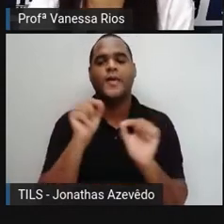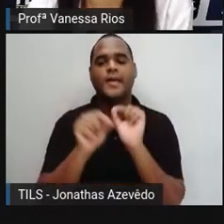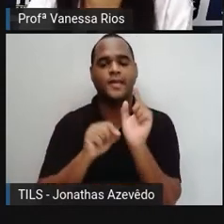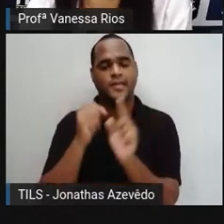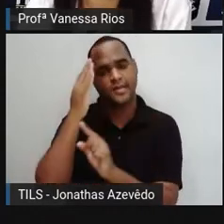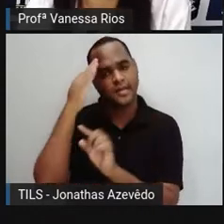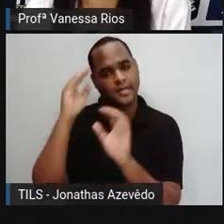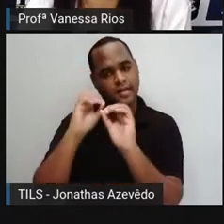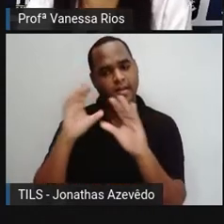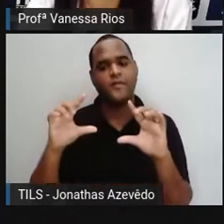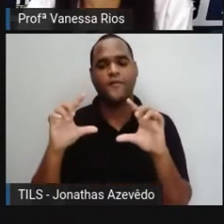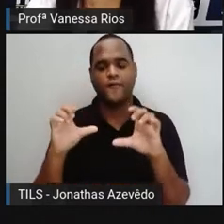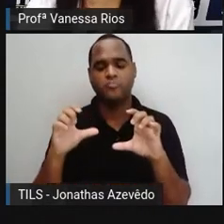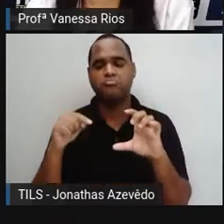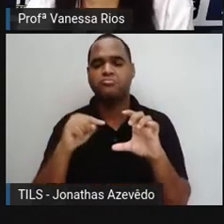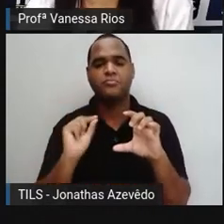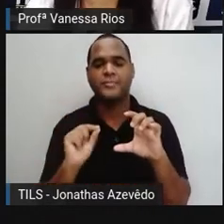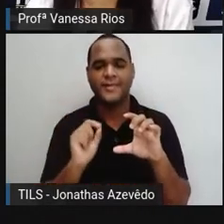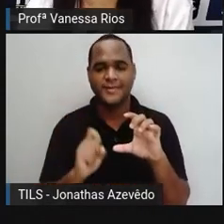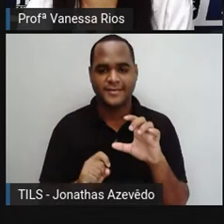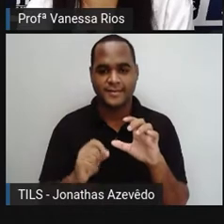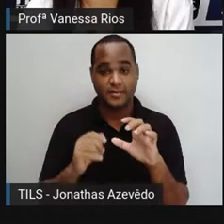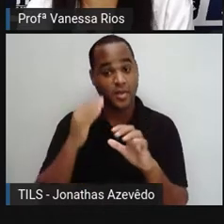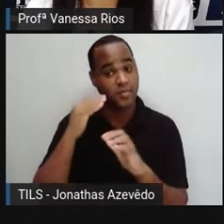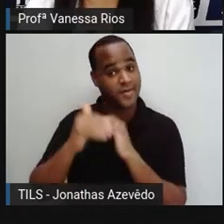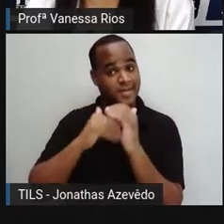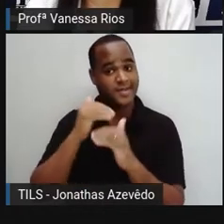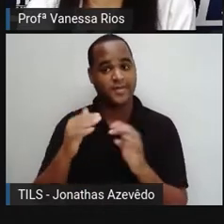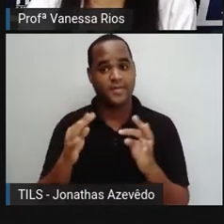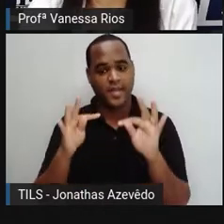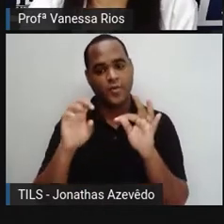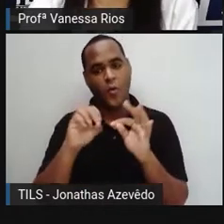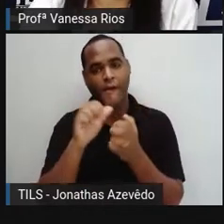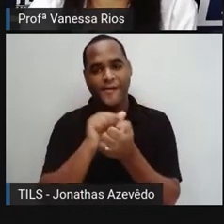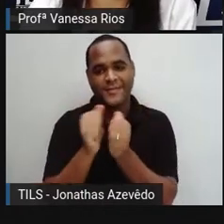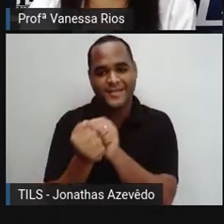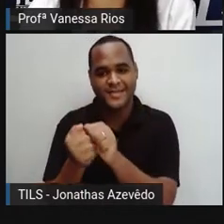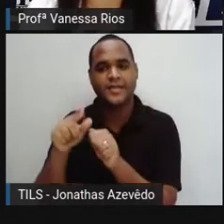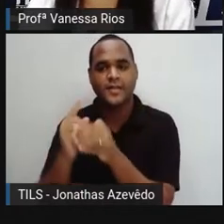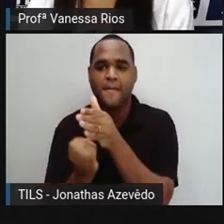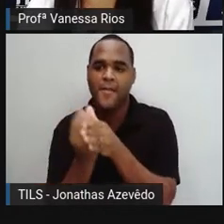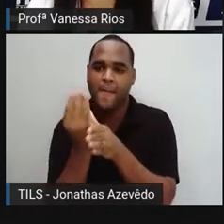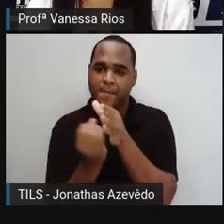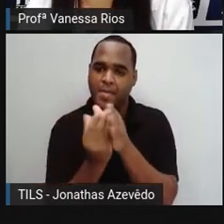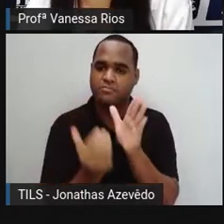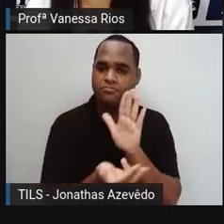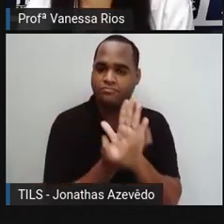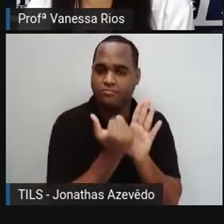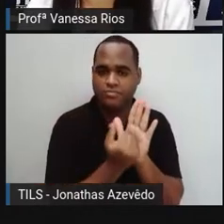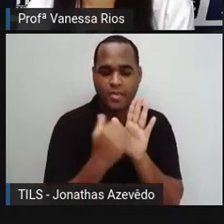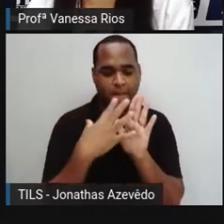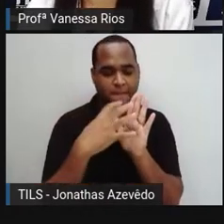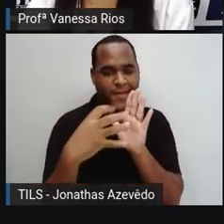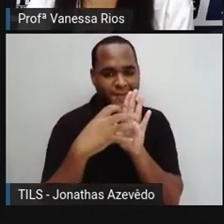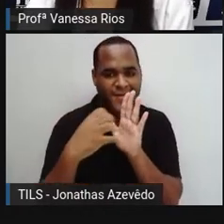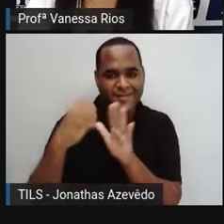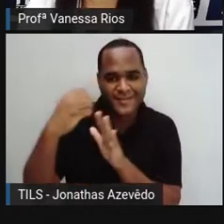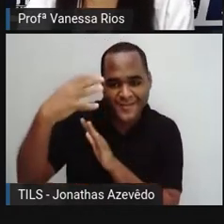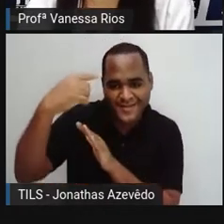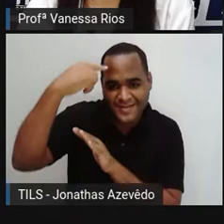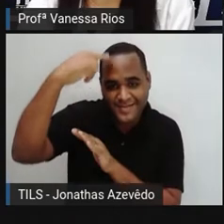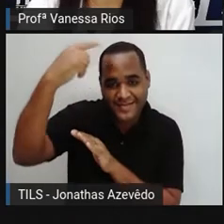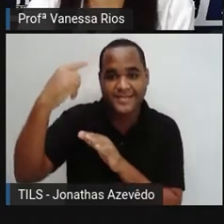aí por fotografia? Processo técnico ou artístico de produção de imagens através da